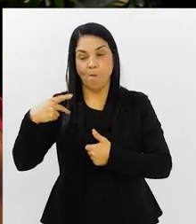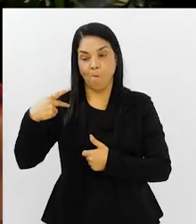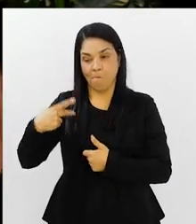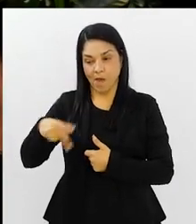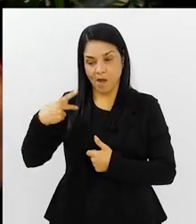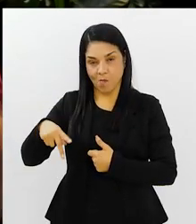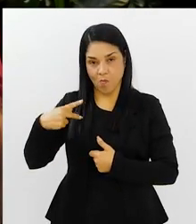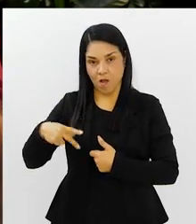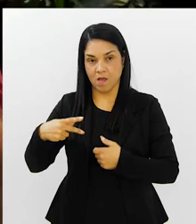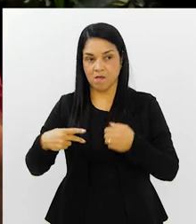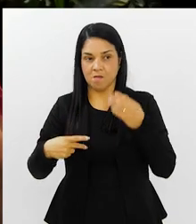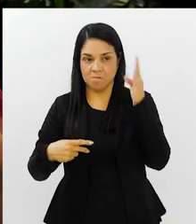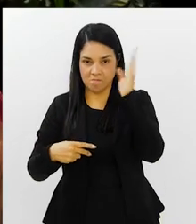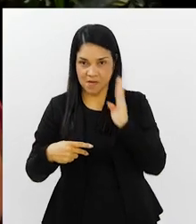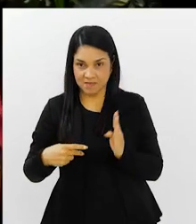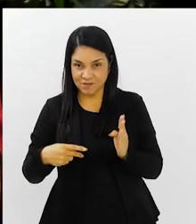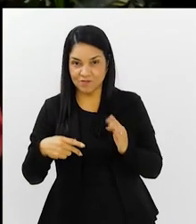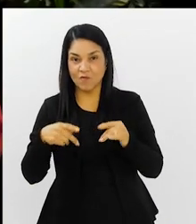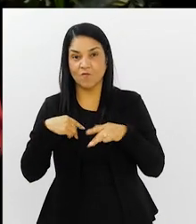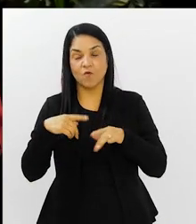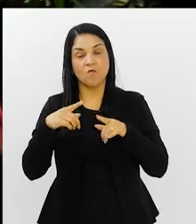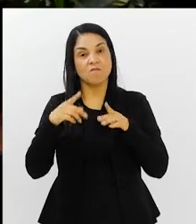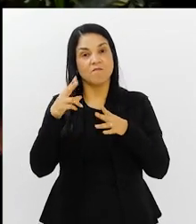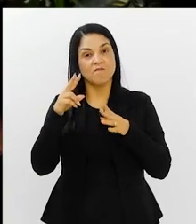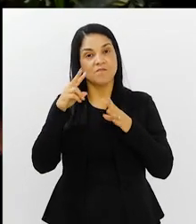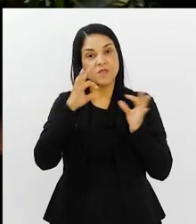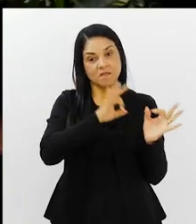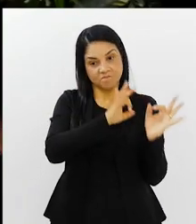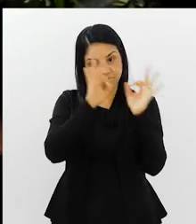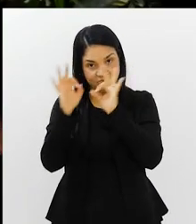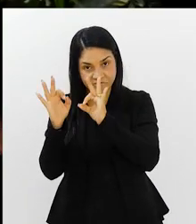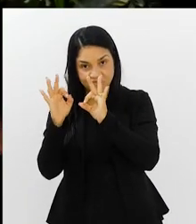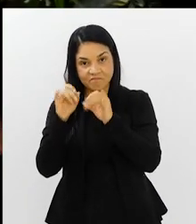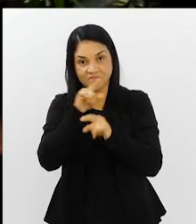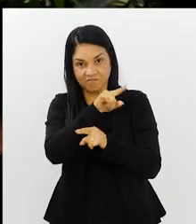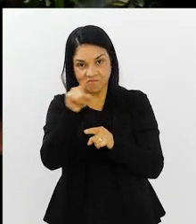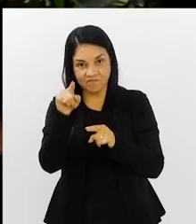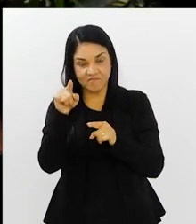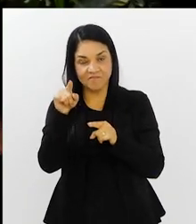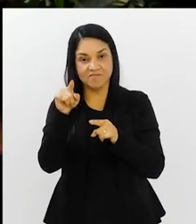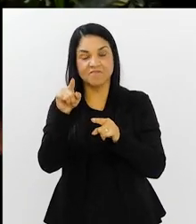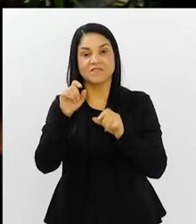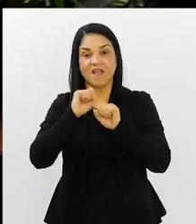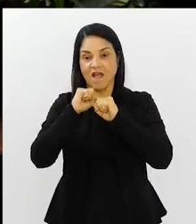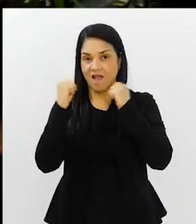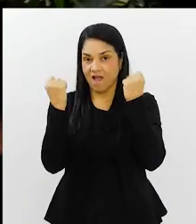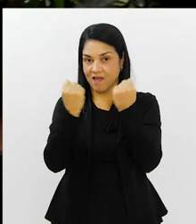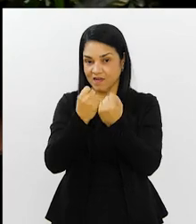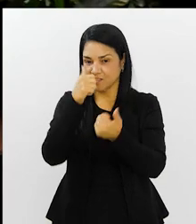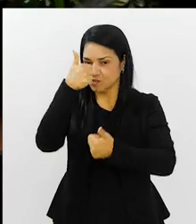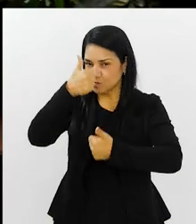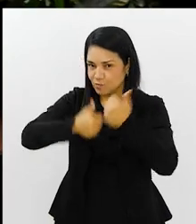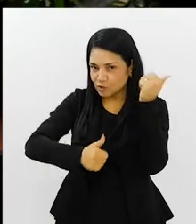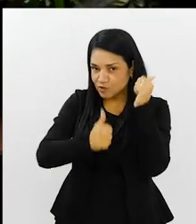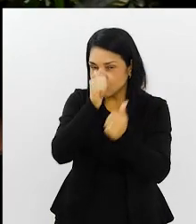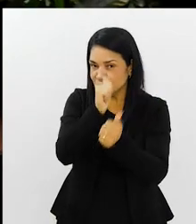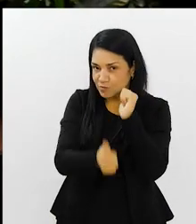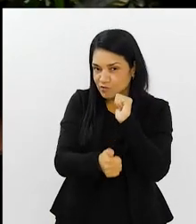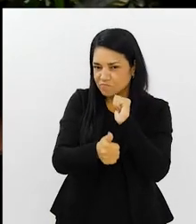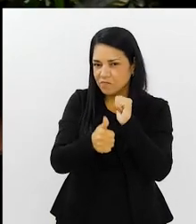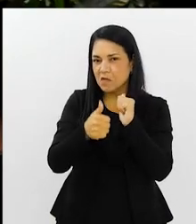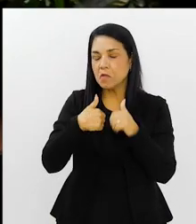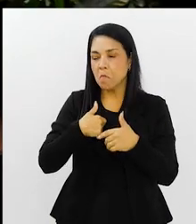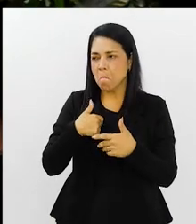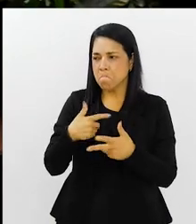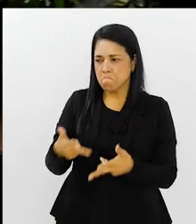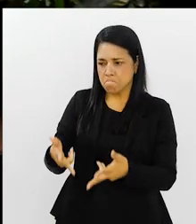vou dizer para o telespectador da TV Alerj, telespectador que está nos assistindo aqui no Arena Esportiva, eu senti que